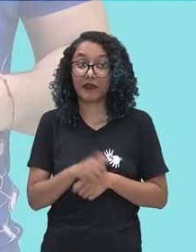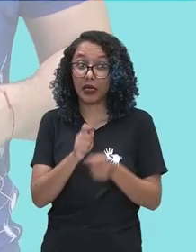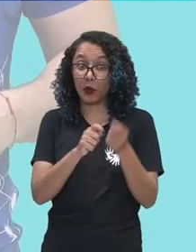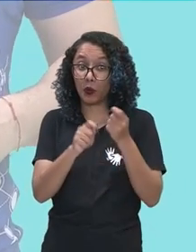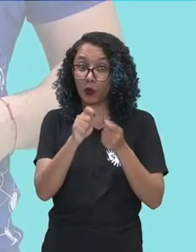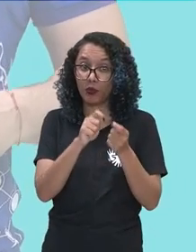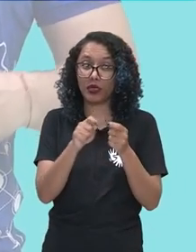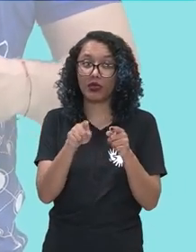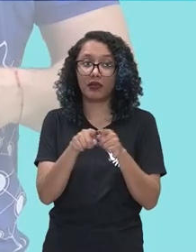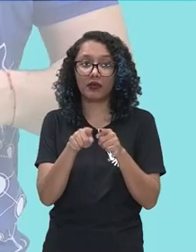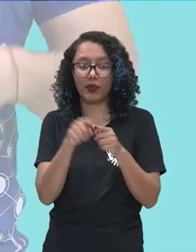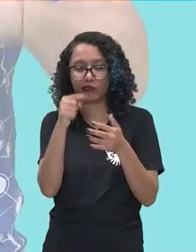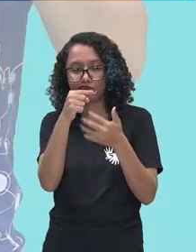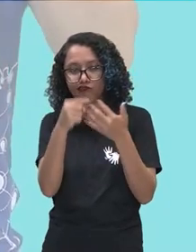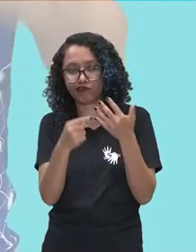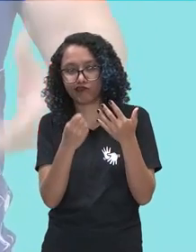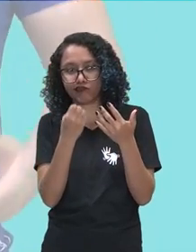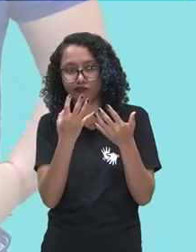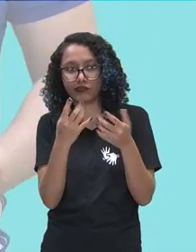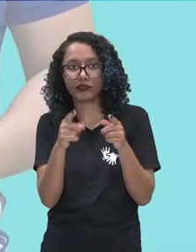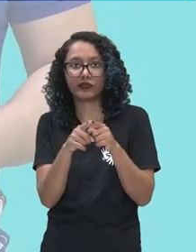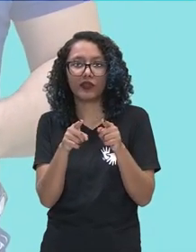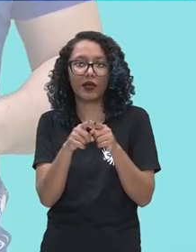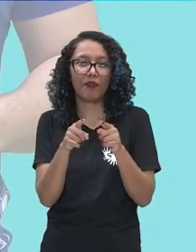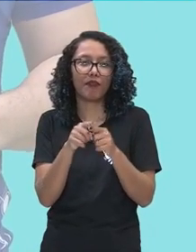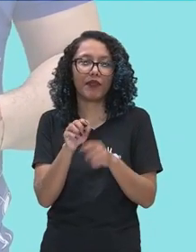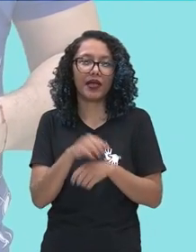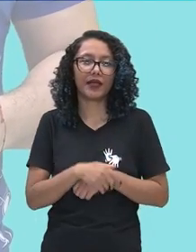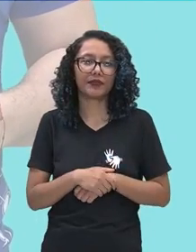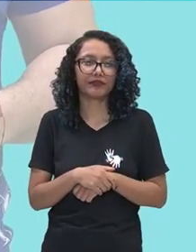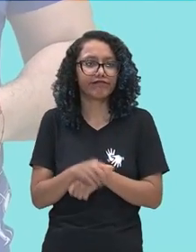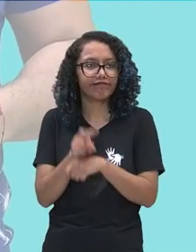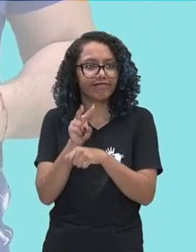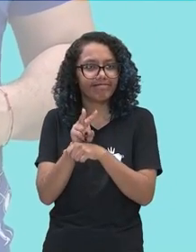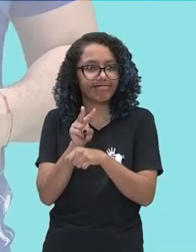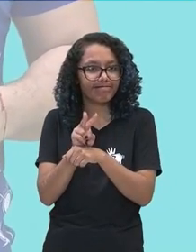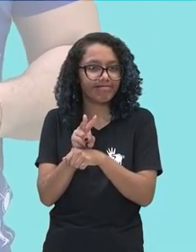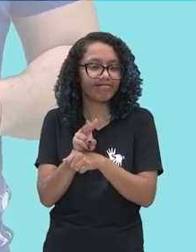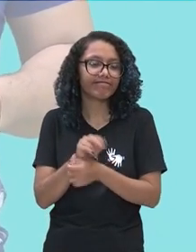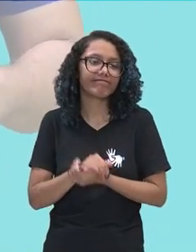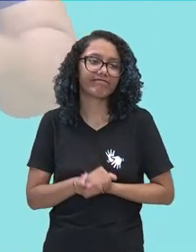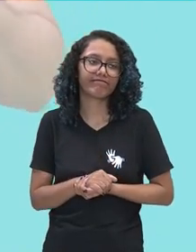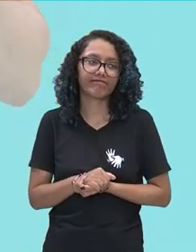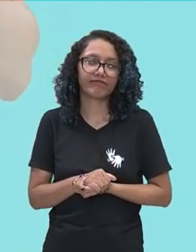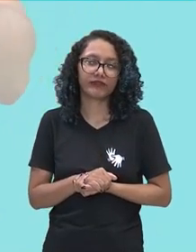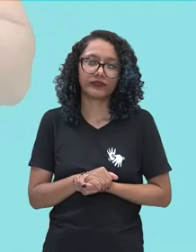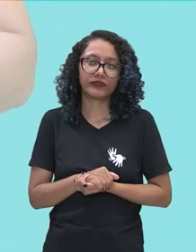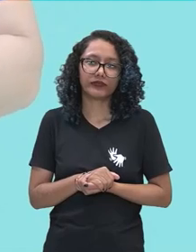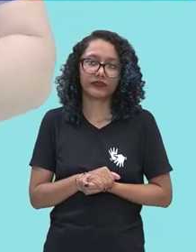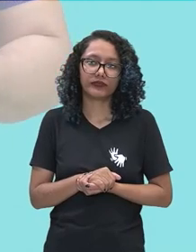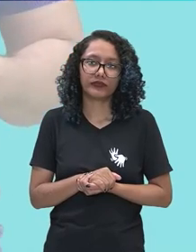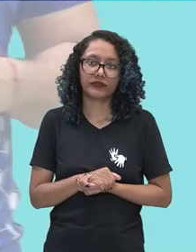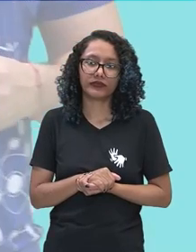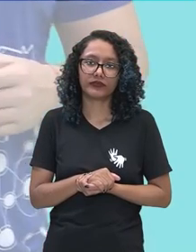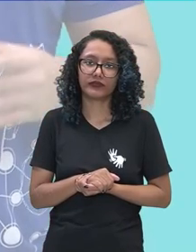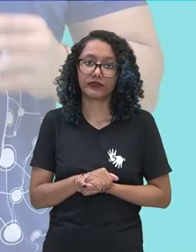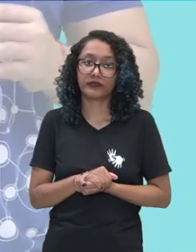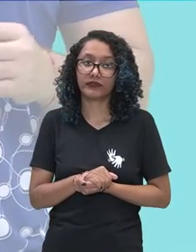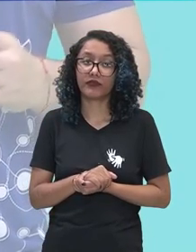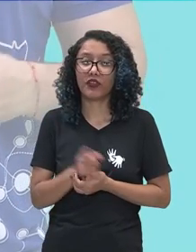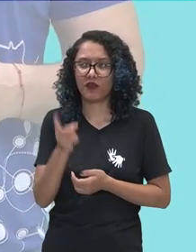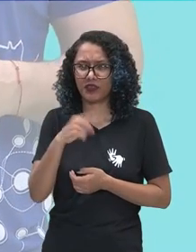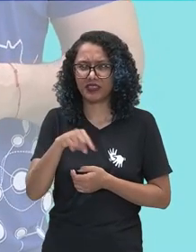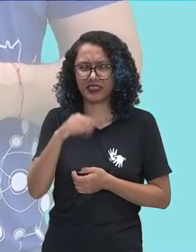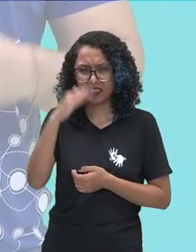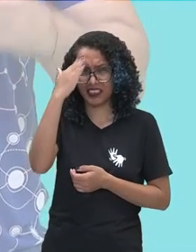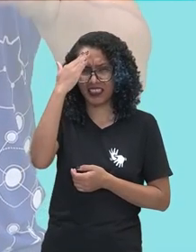benefits, conservation, delicate, ok? Provavelmente vocês estão entendendo essas